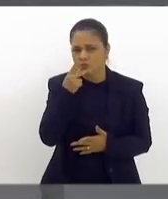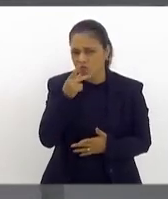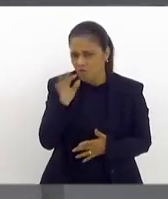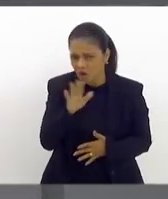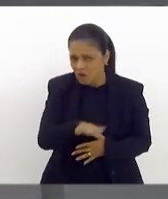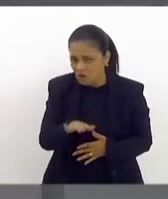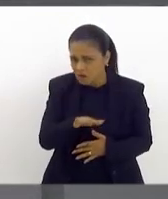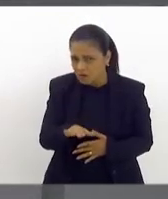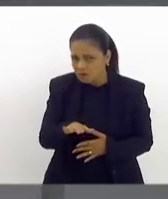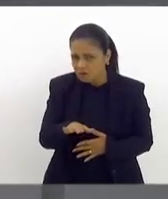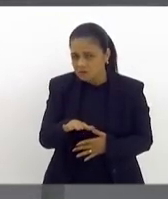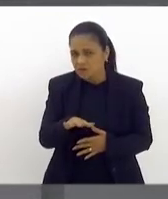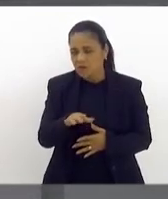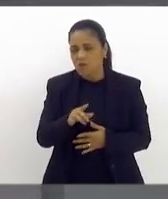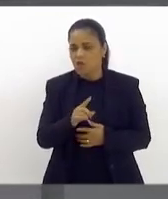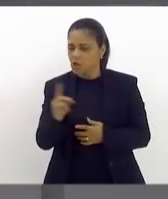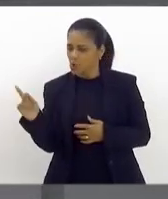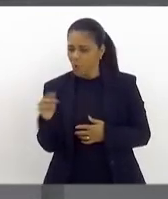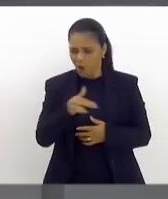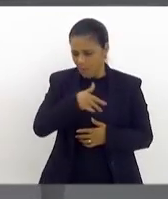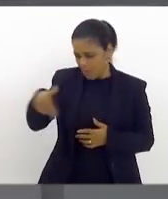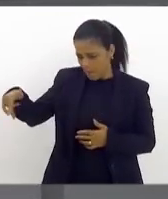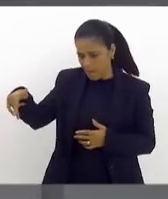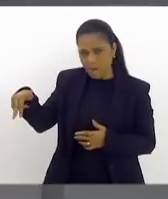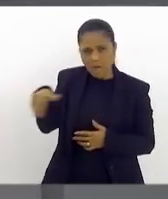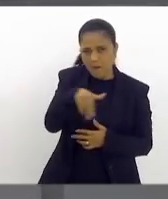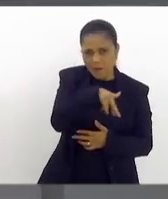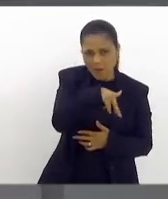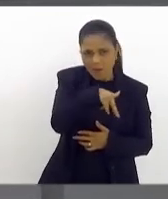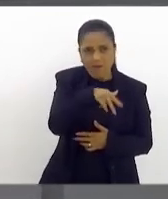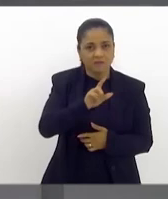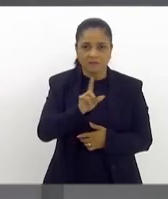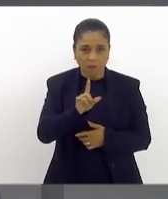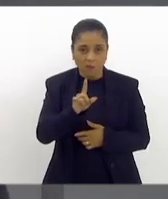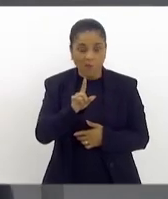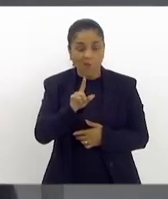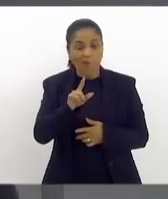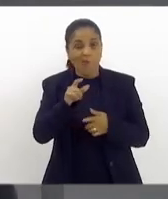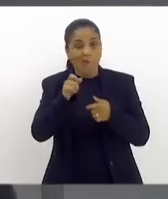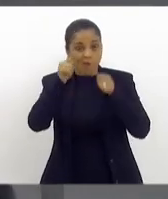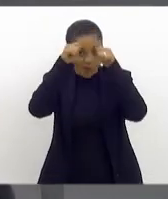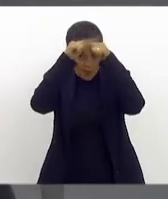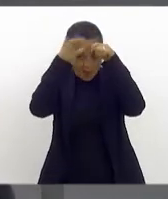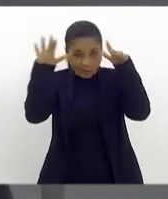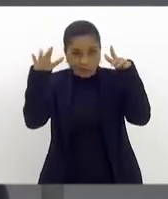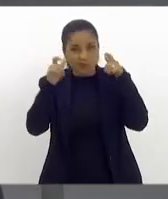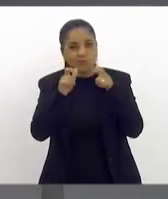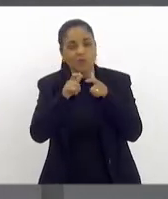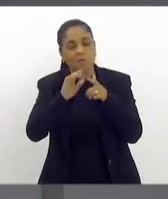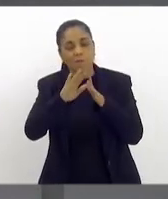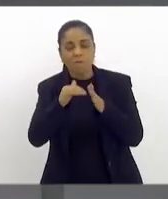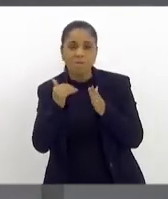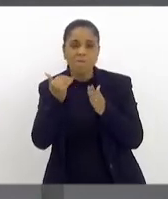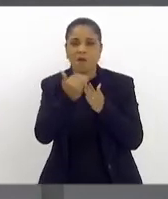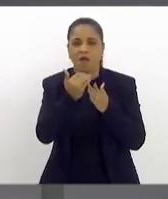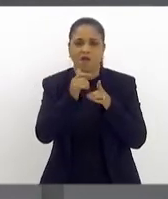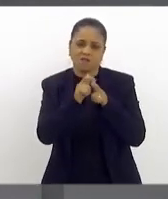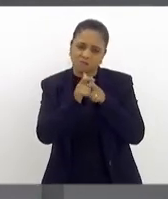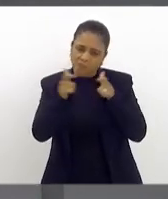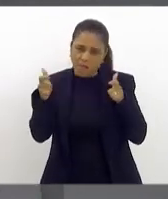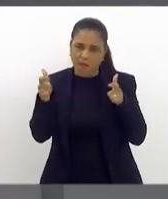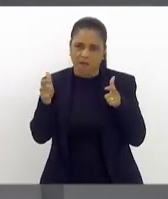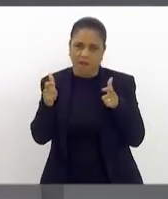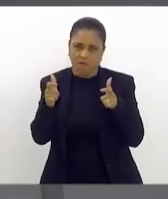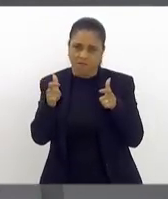criança que corre de lado para o outro, quando, na verdade, o autismo é muito mais complexo do que isso. E hoje,